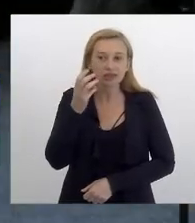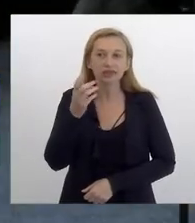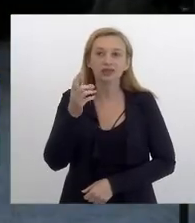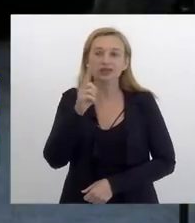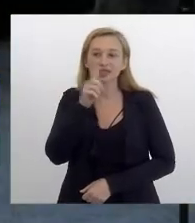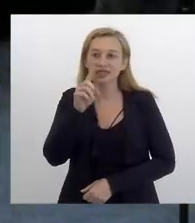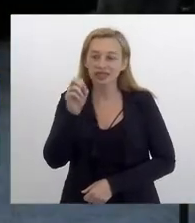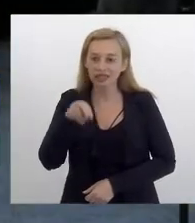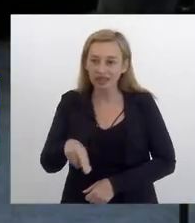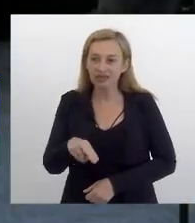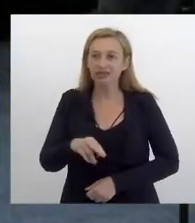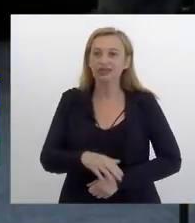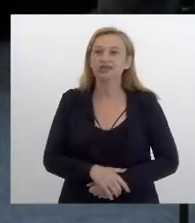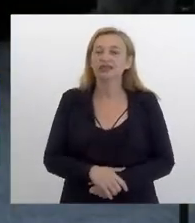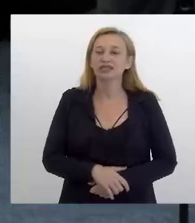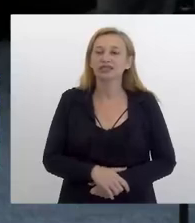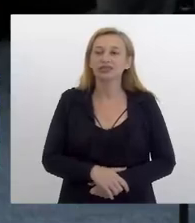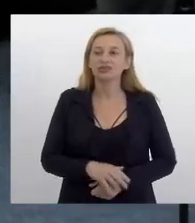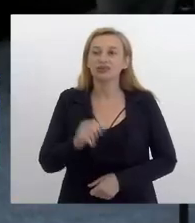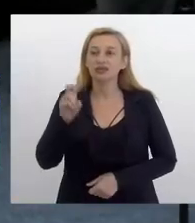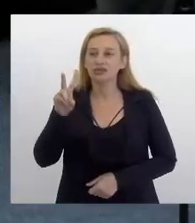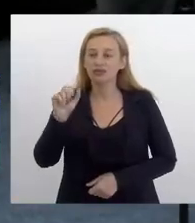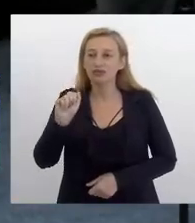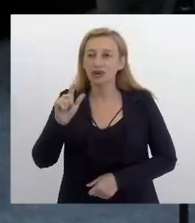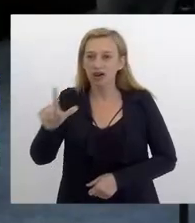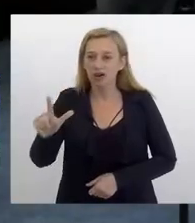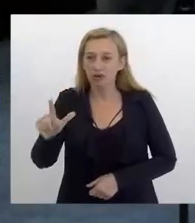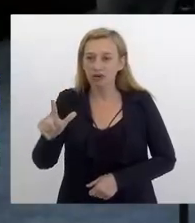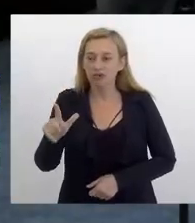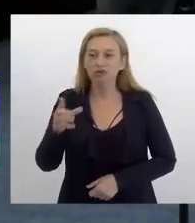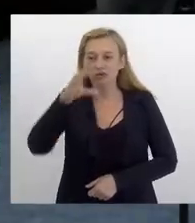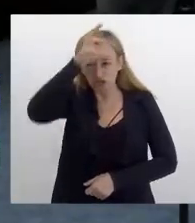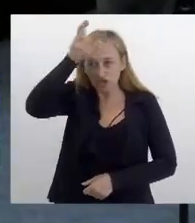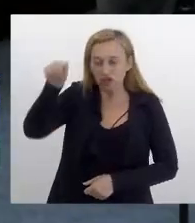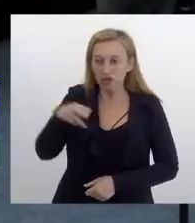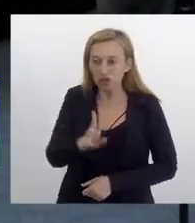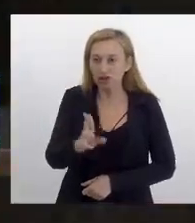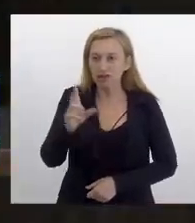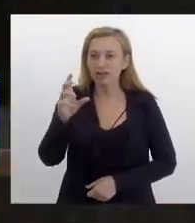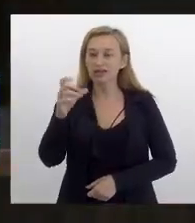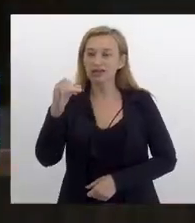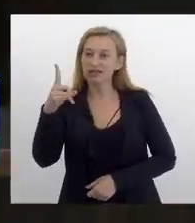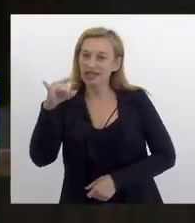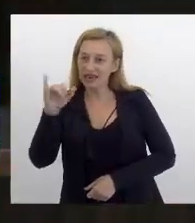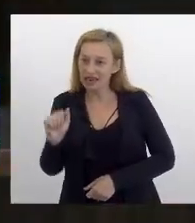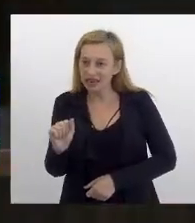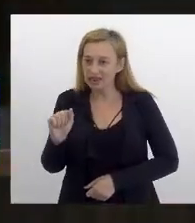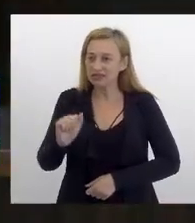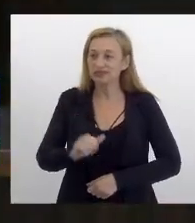Zeidã, deputado Val Seasa, deputada Tia Ju, deputada Célia Jordão,